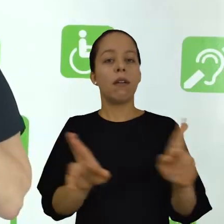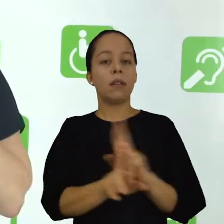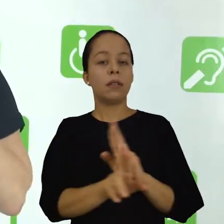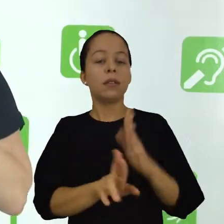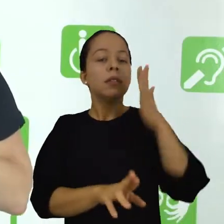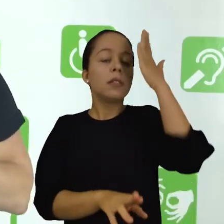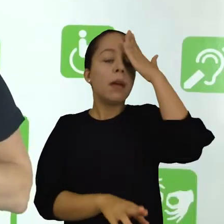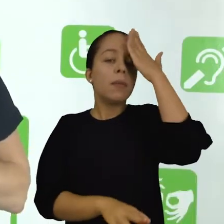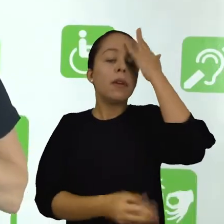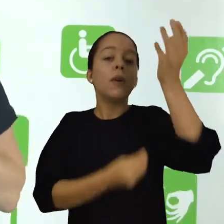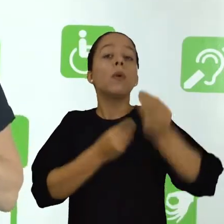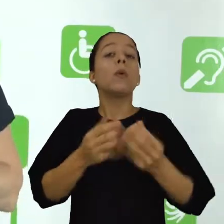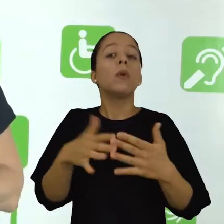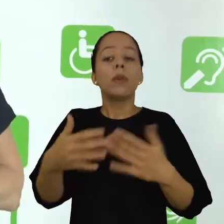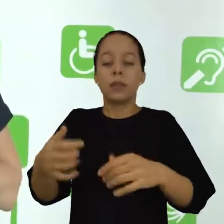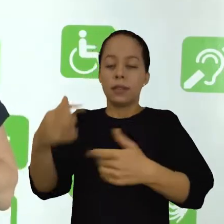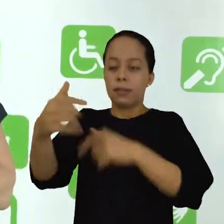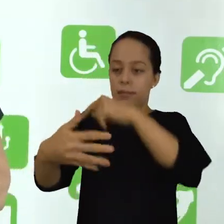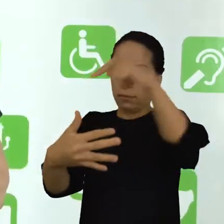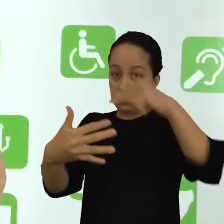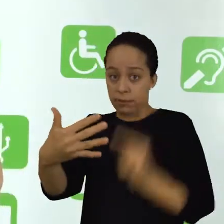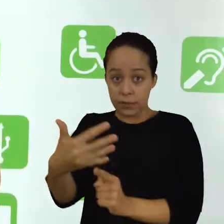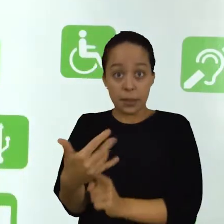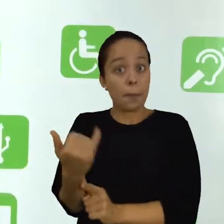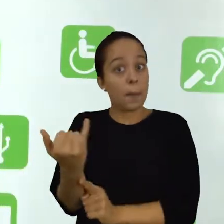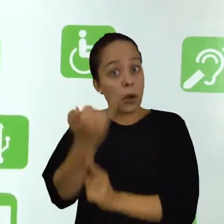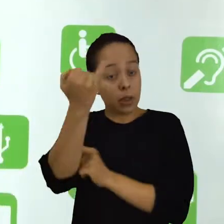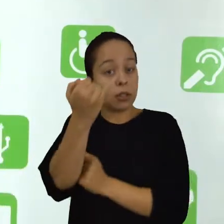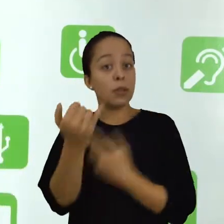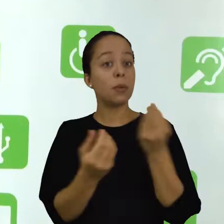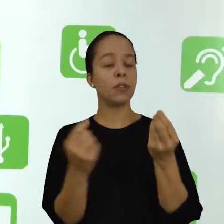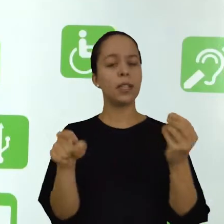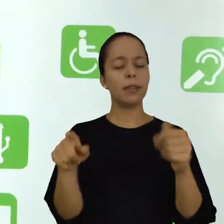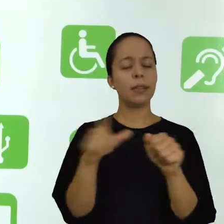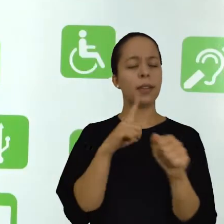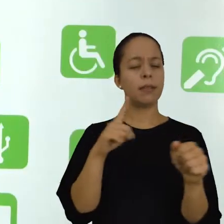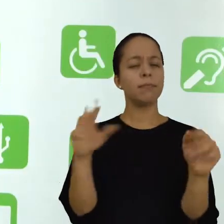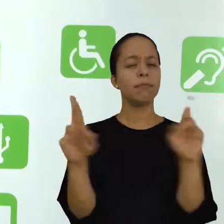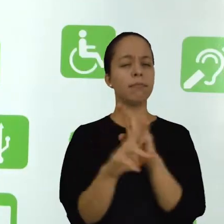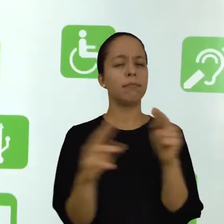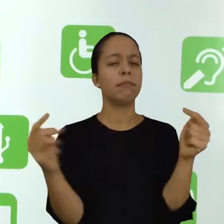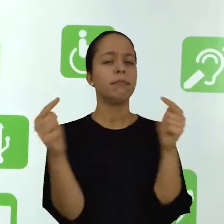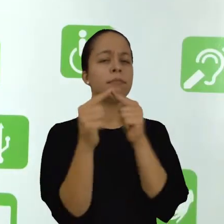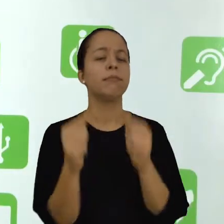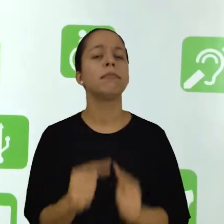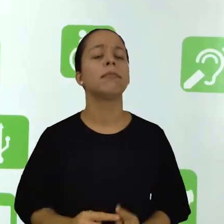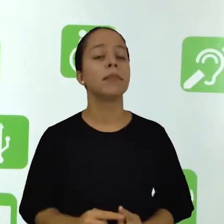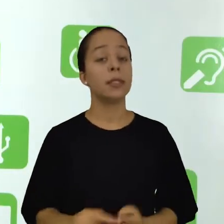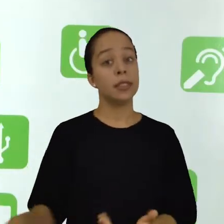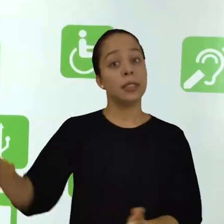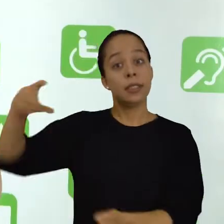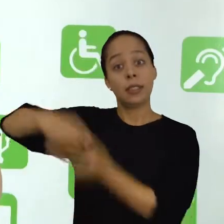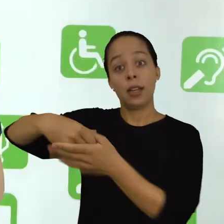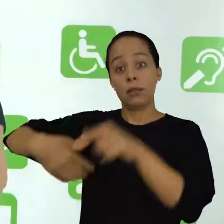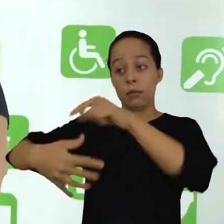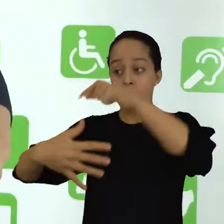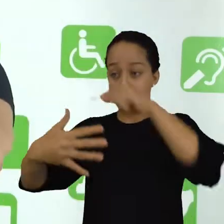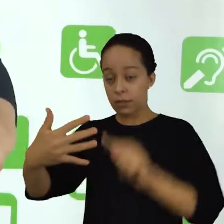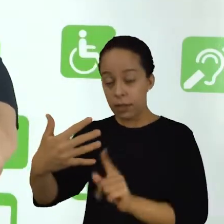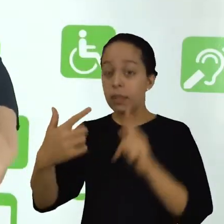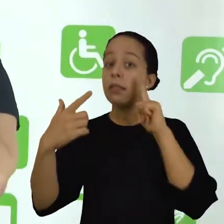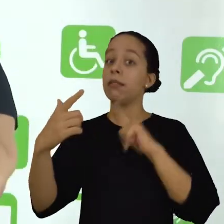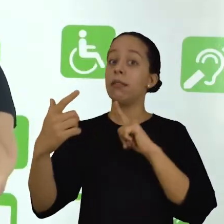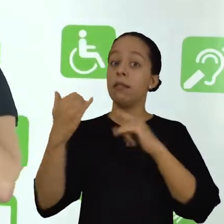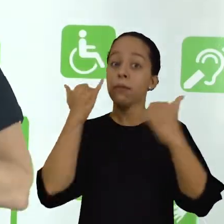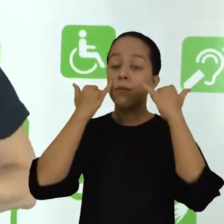relações entre os elementos que são relevantes. E entre esses elementos, com informações que